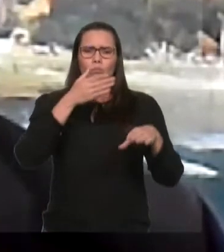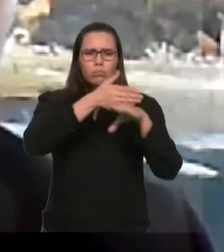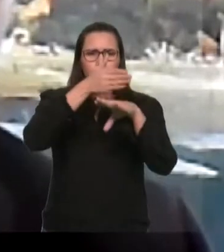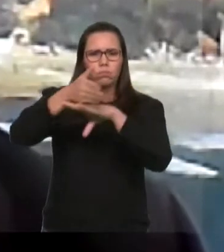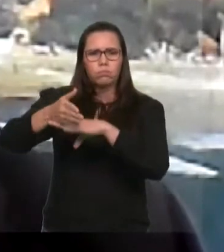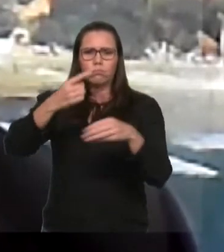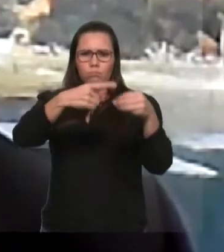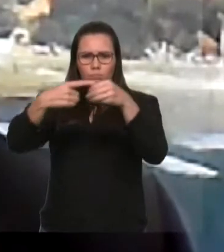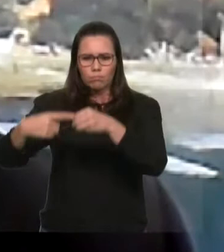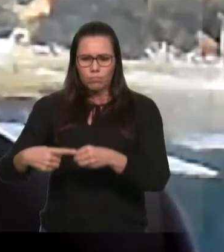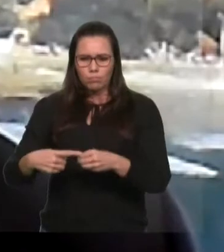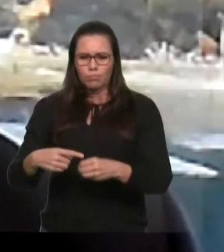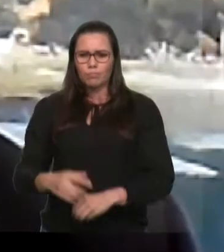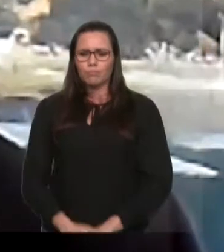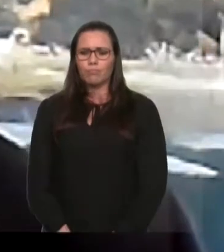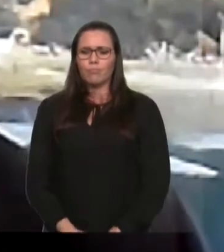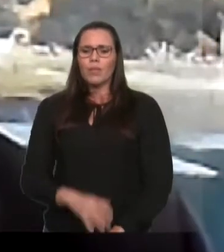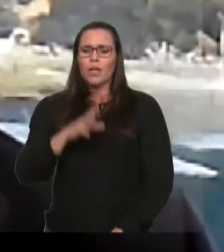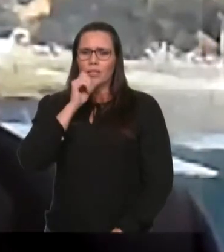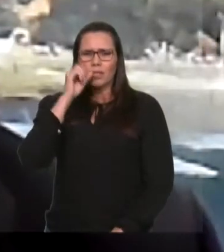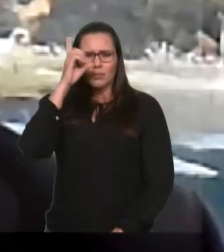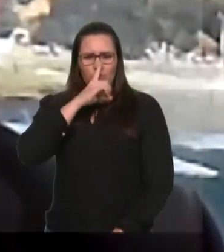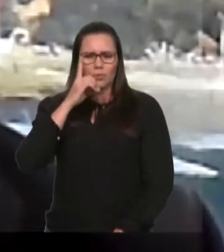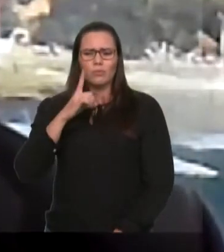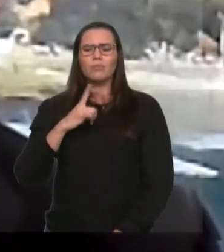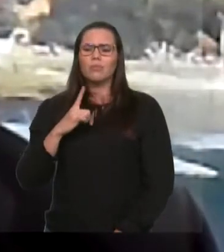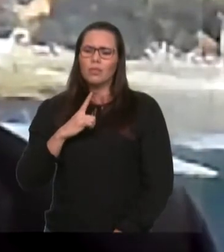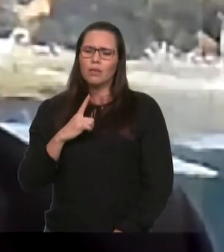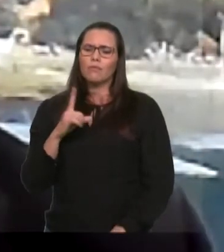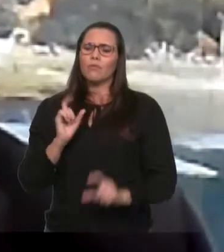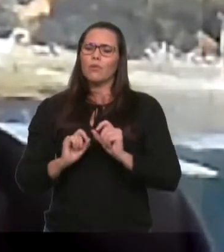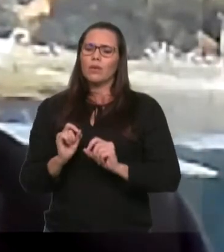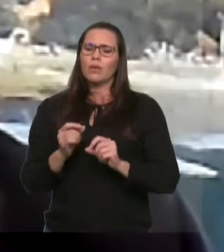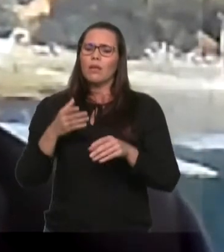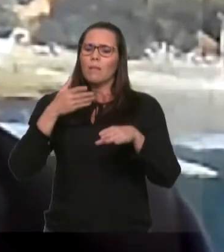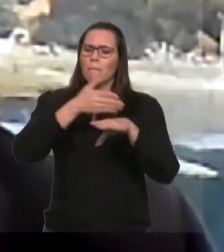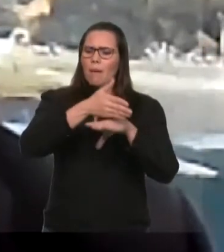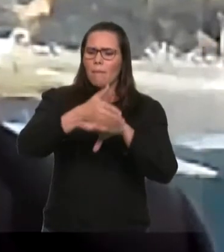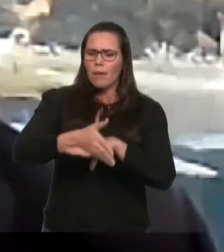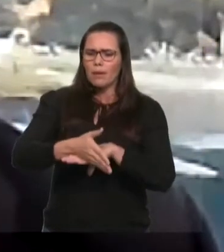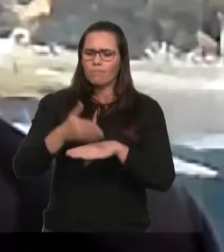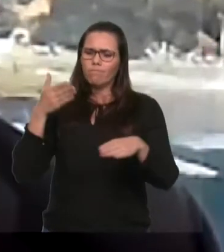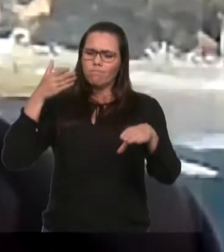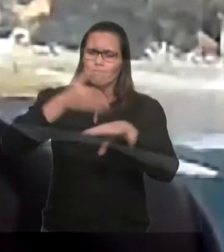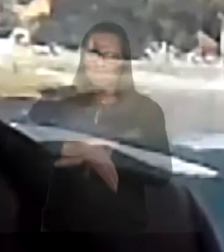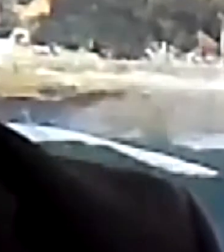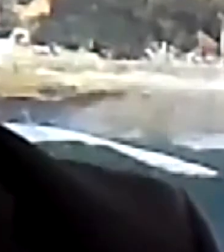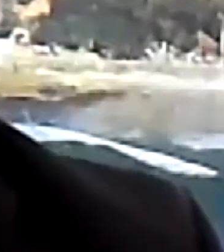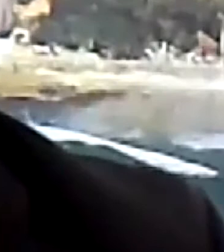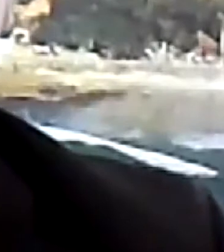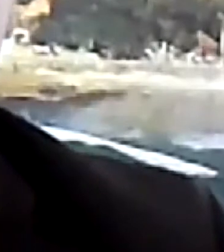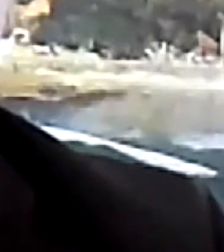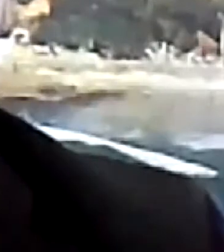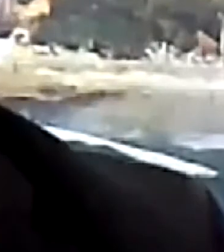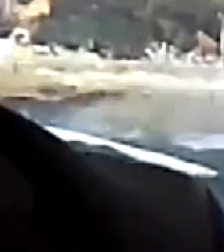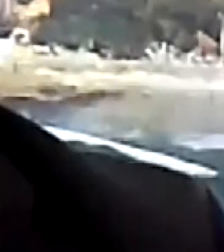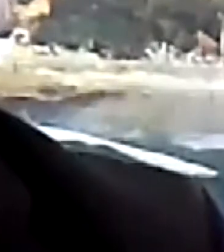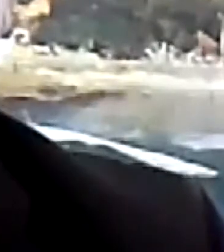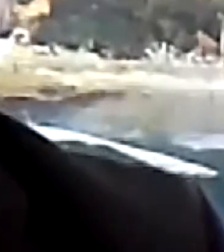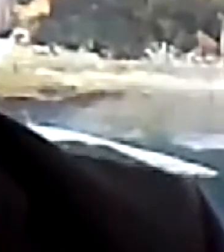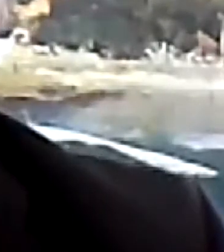tivemos uma grande quantidade de pessoas que tentaram invadir o condomínio Minha Casa Minha Vida, lá no bairro Pidorama. Então, uma situação